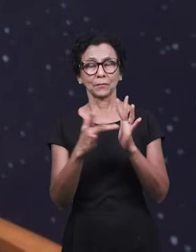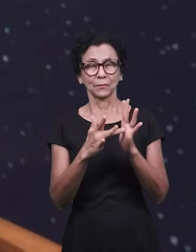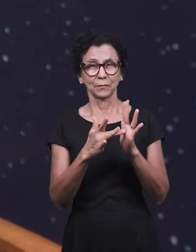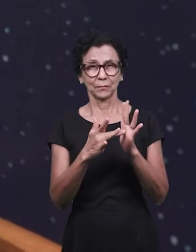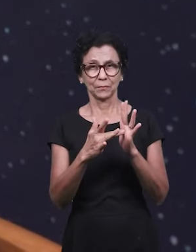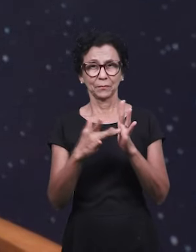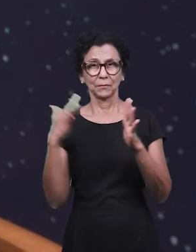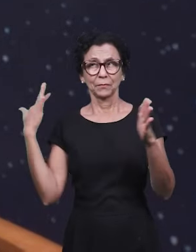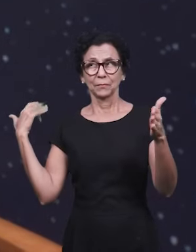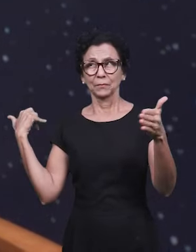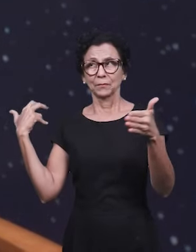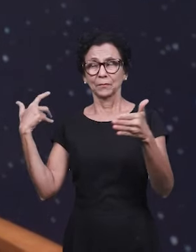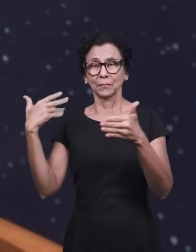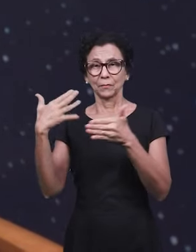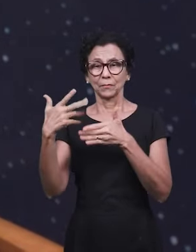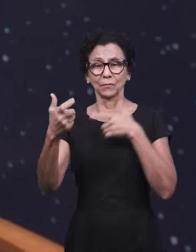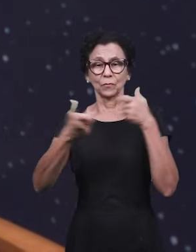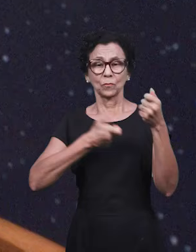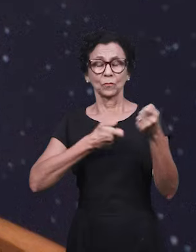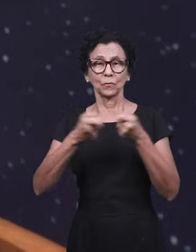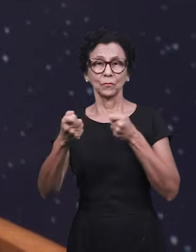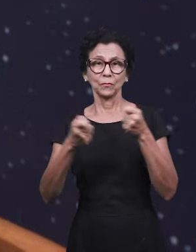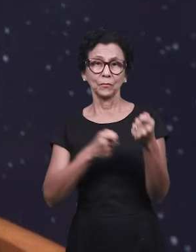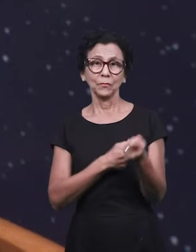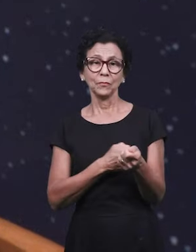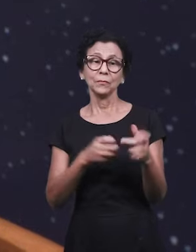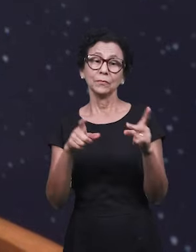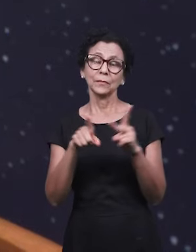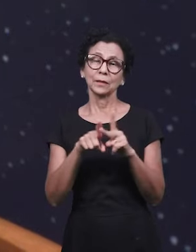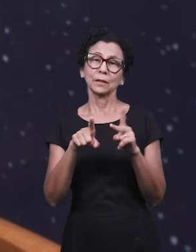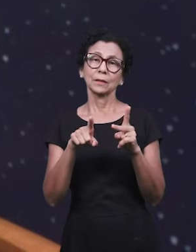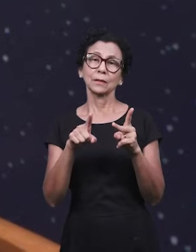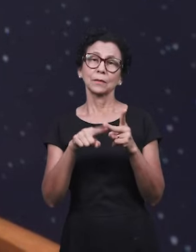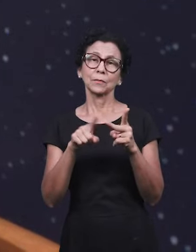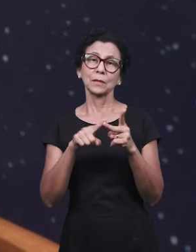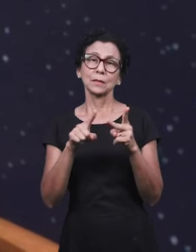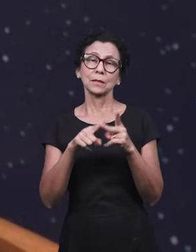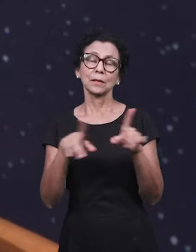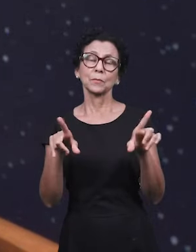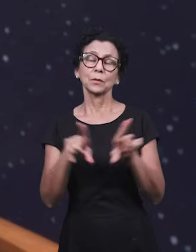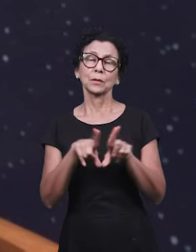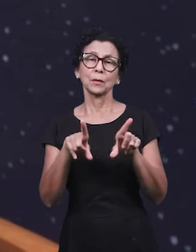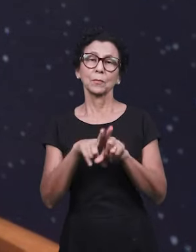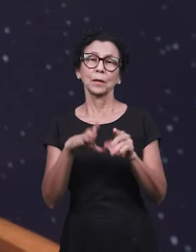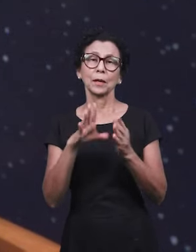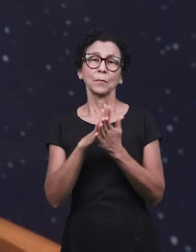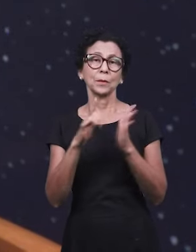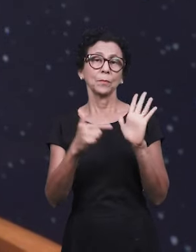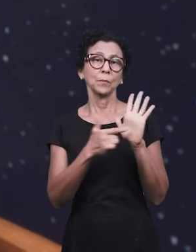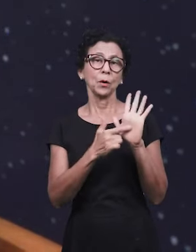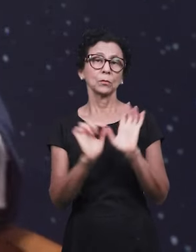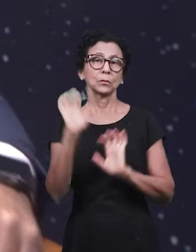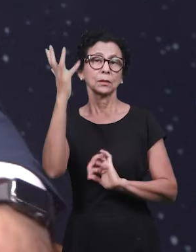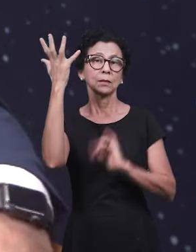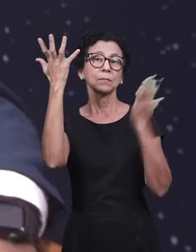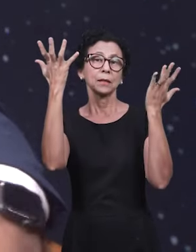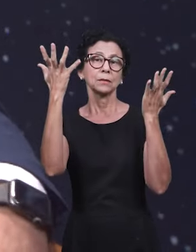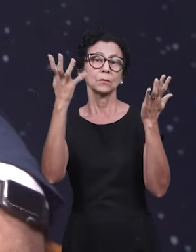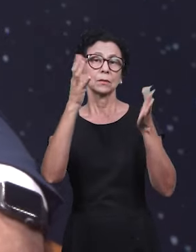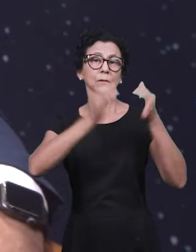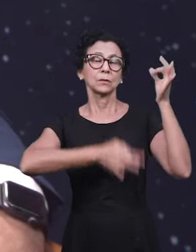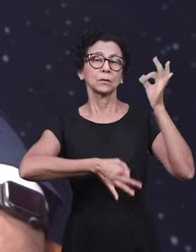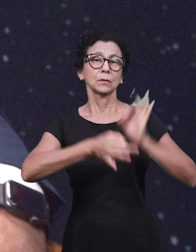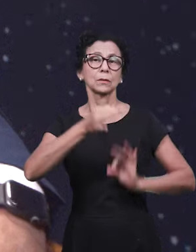de toda a história da igreja, quanto também aos sinais e juízos que estão anunciados na palavra de Deus. Eu queria